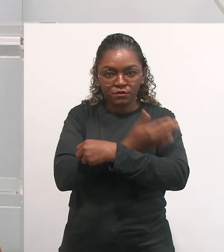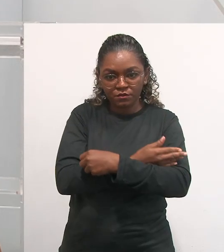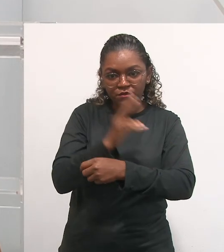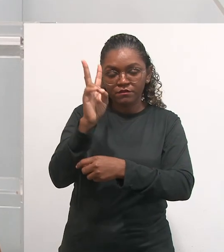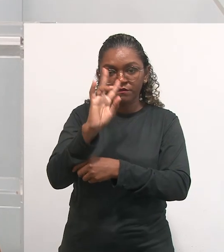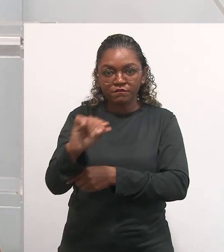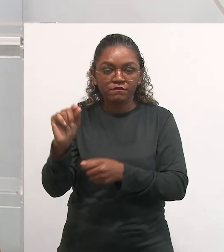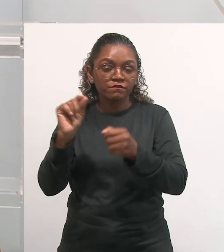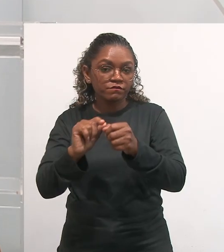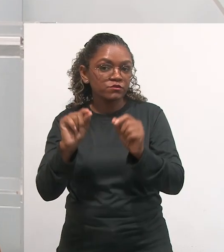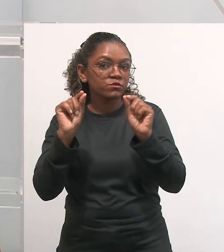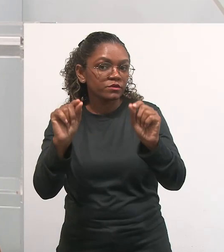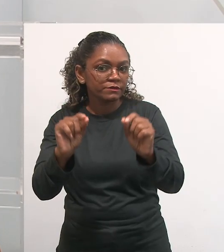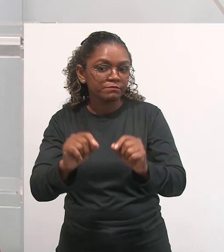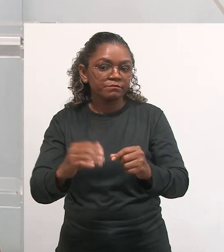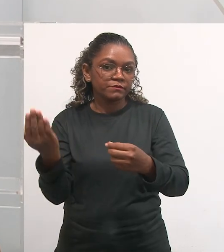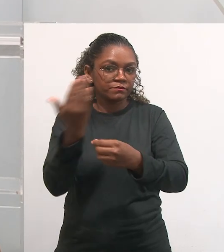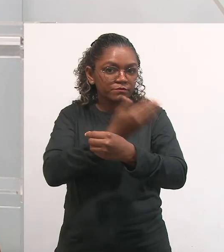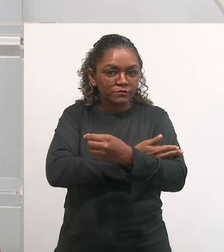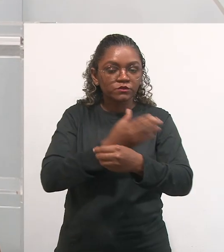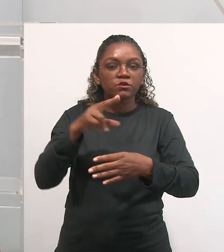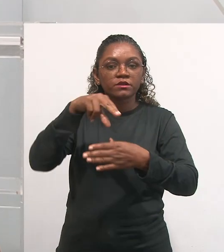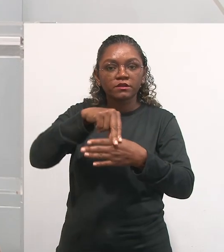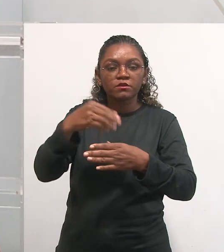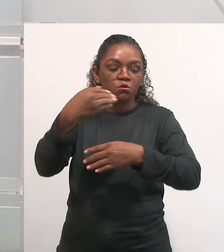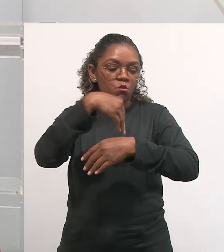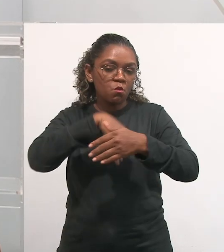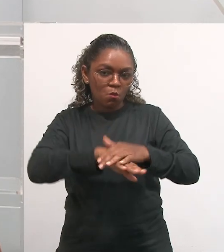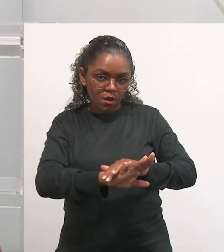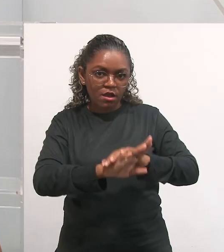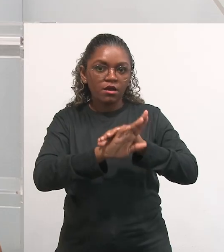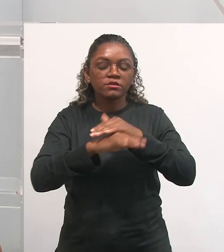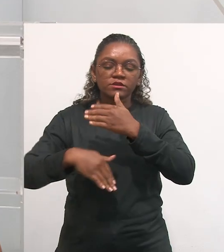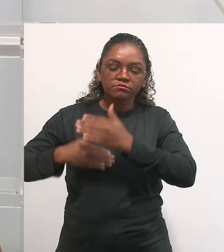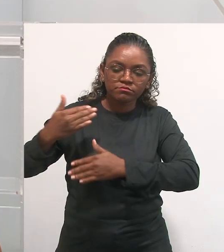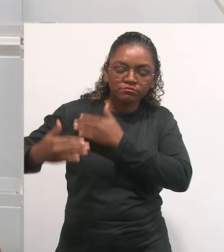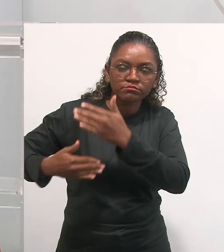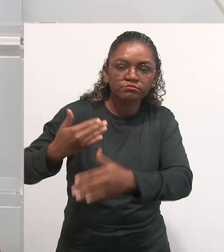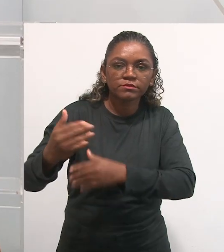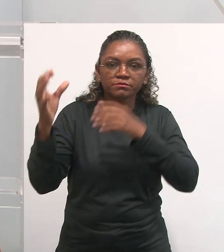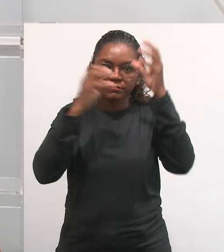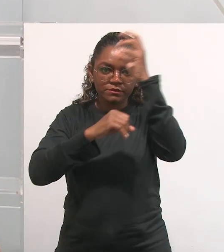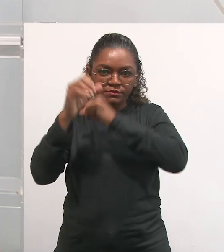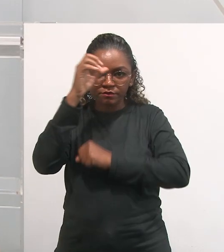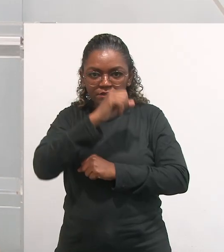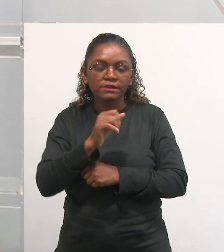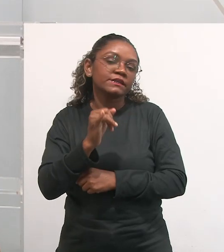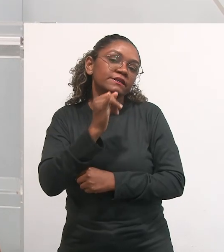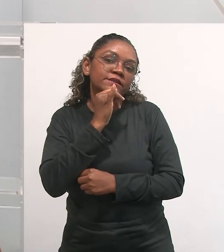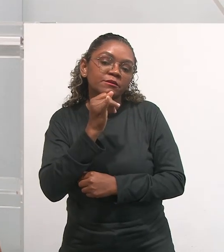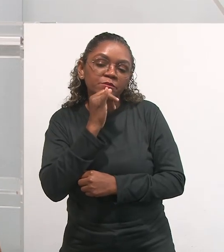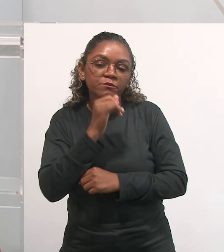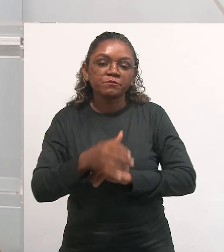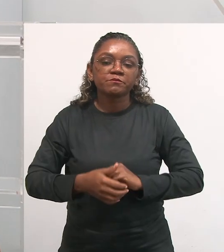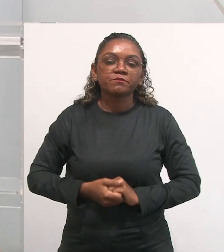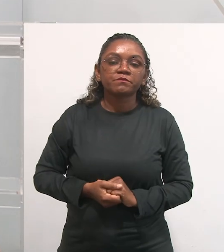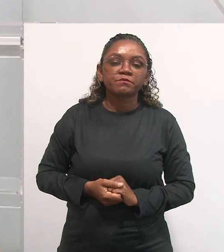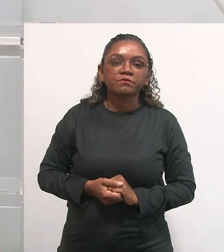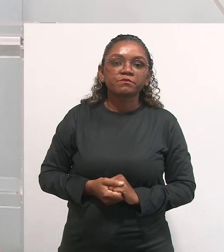anexa todo o processo de aprendizagem, então você coloca desde, por exemplo, vamos